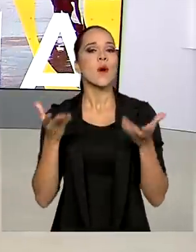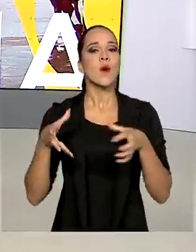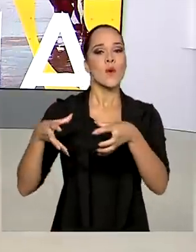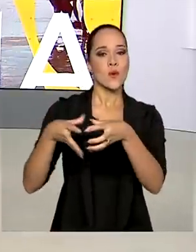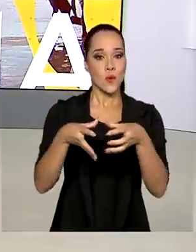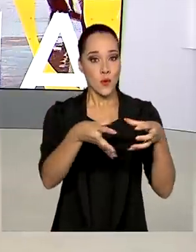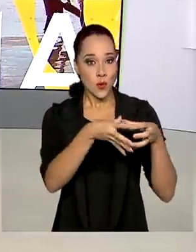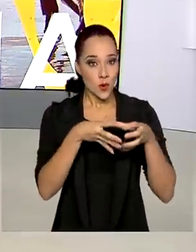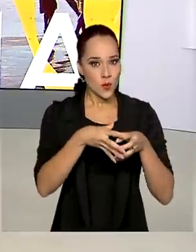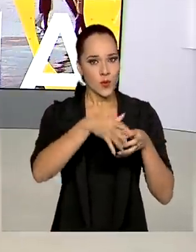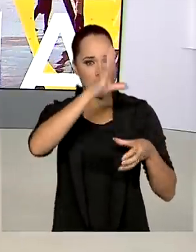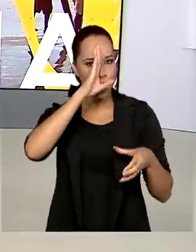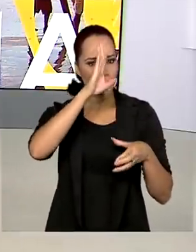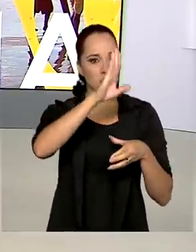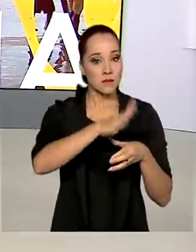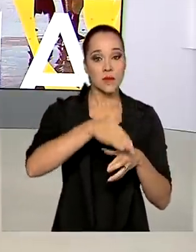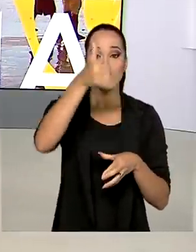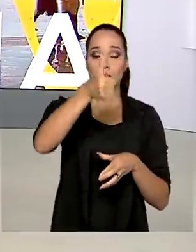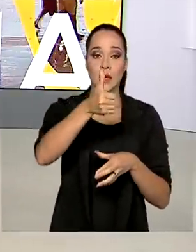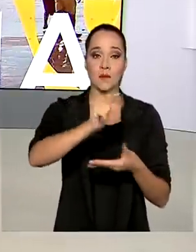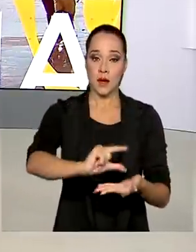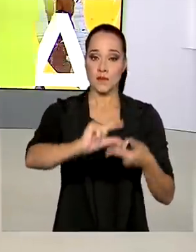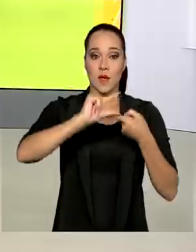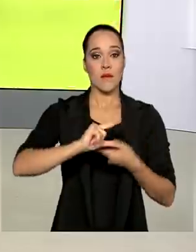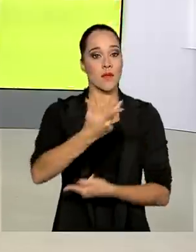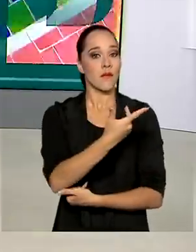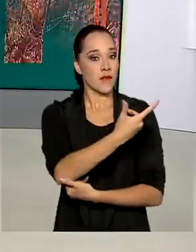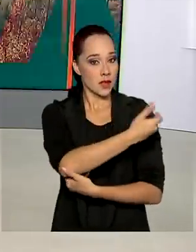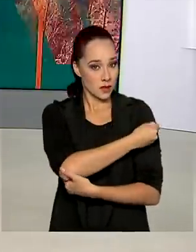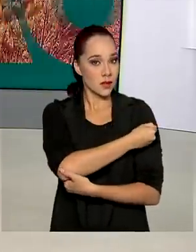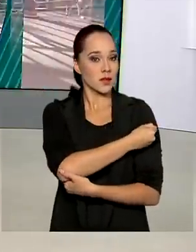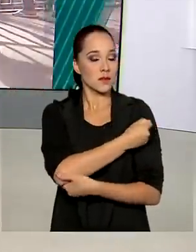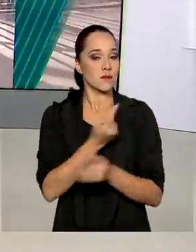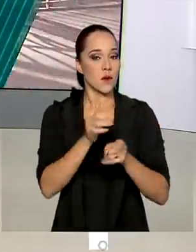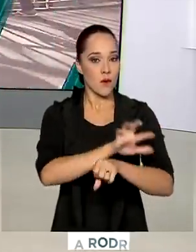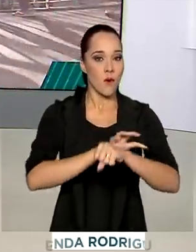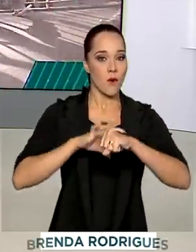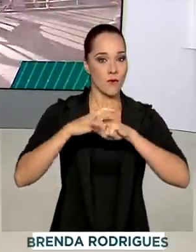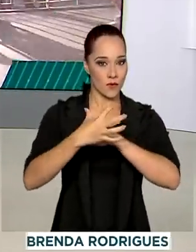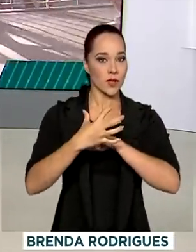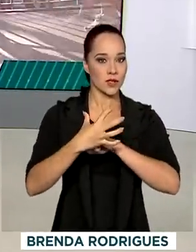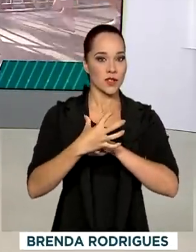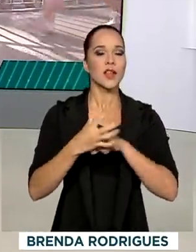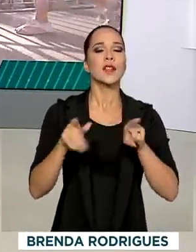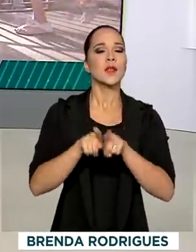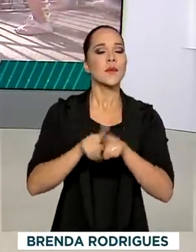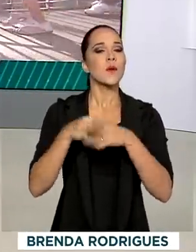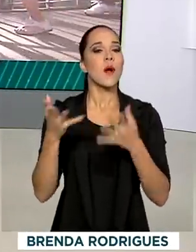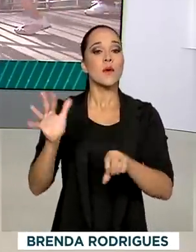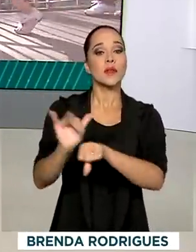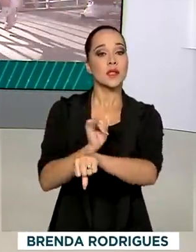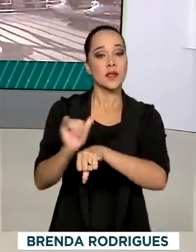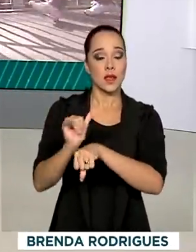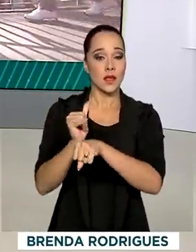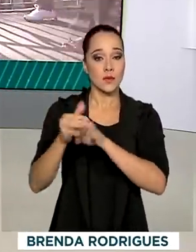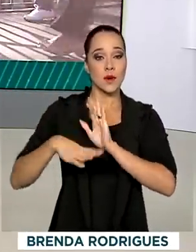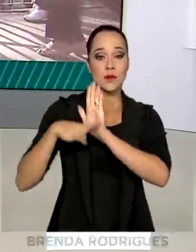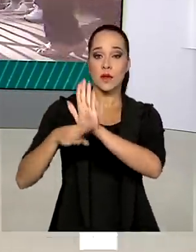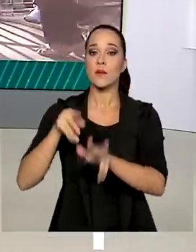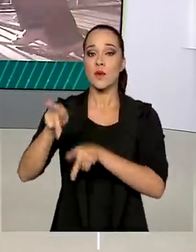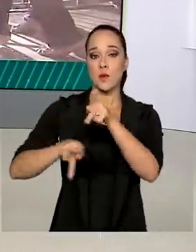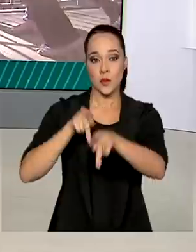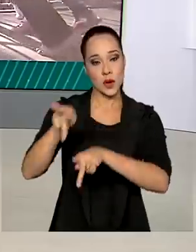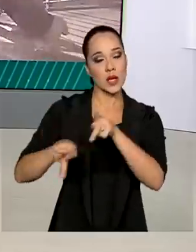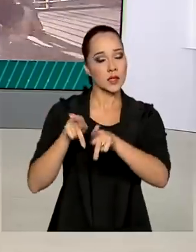serão os grupos prioritários para receber as doses da vacina contra a Covid-19 e a logística para atender a